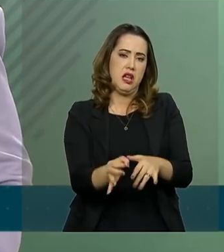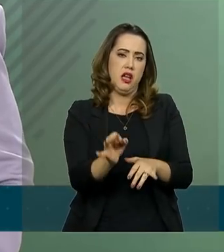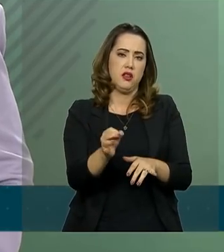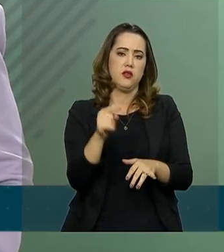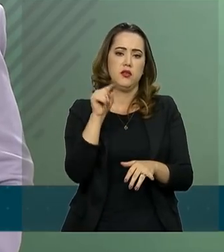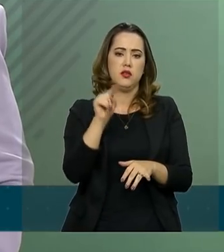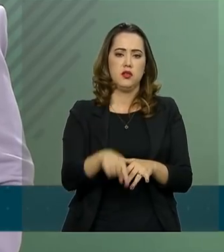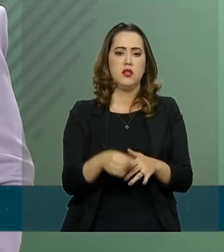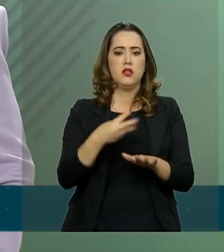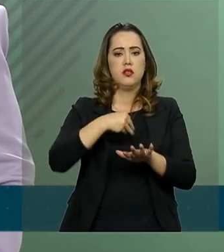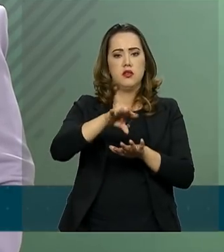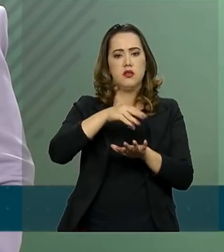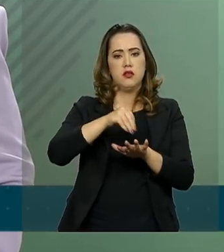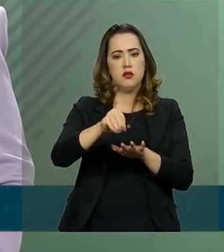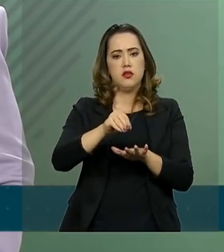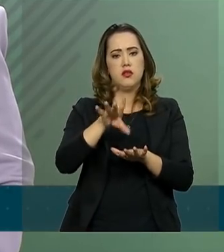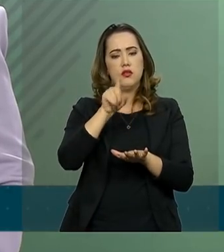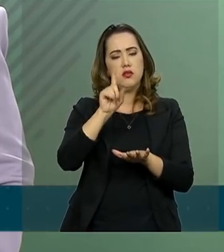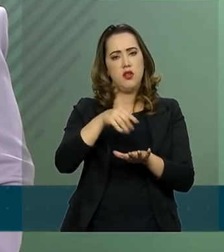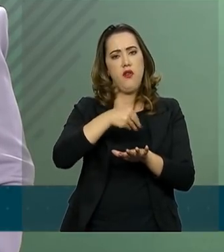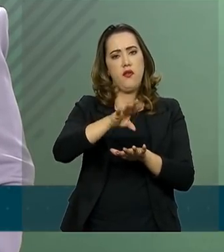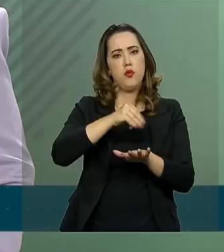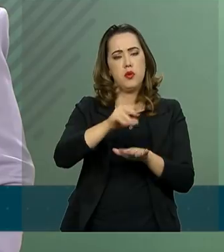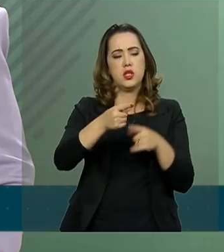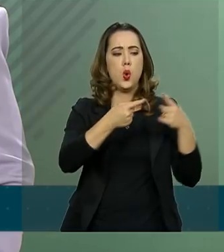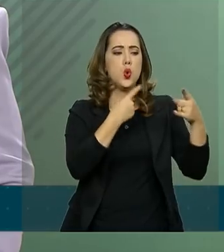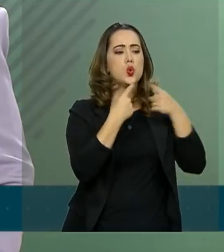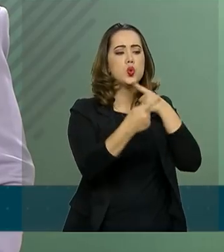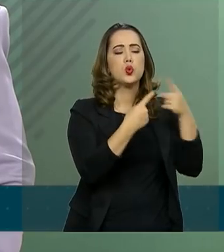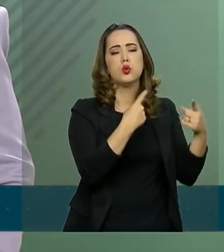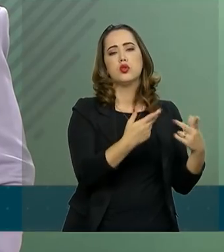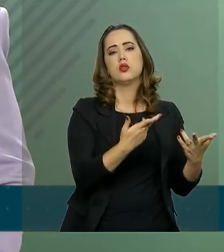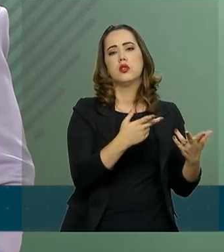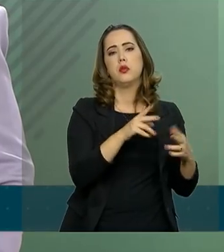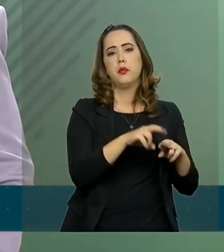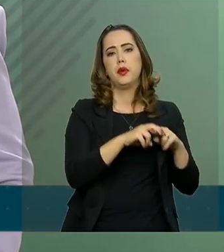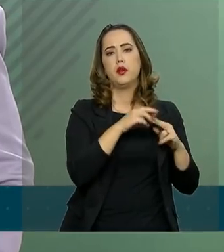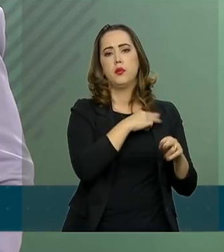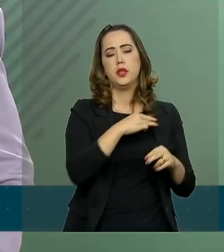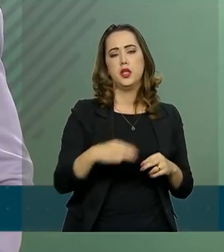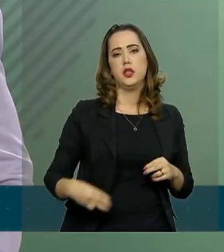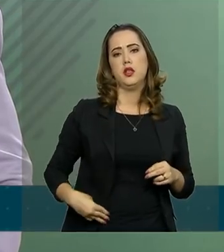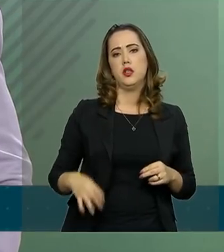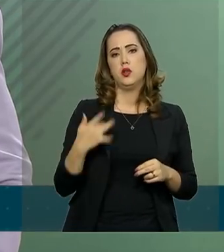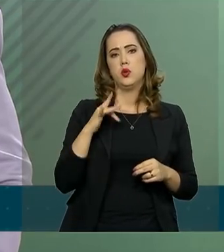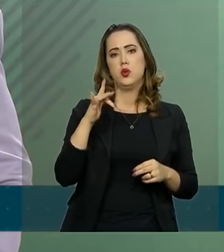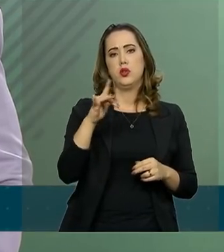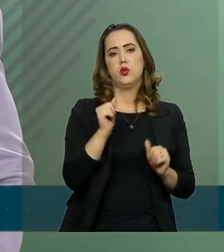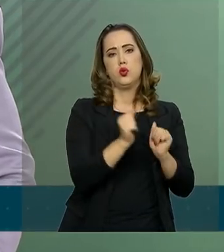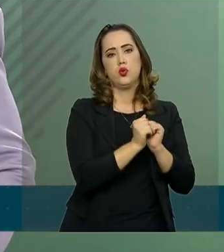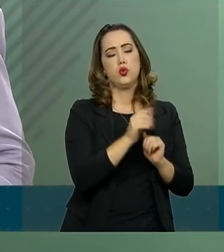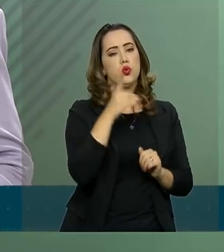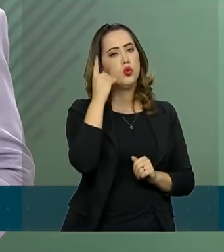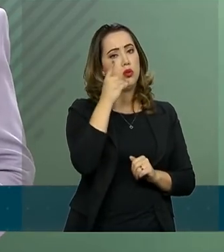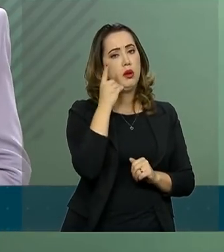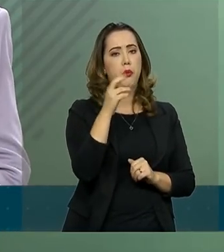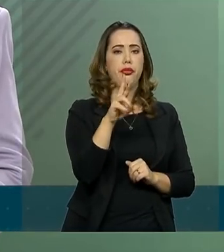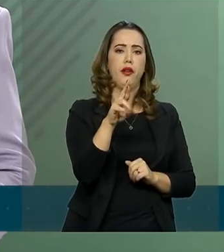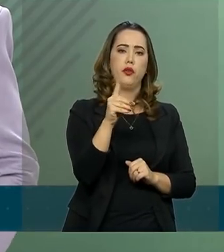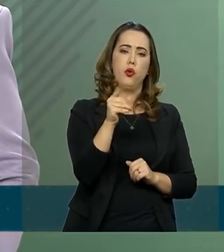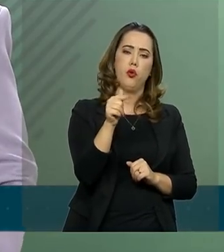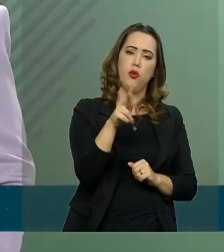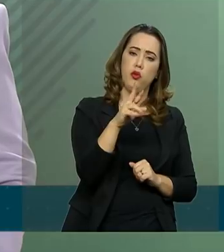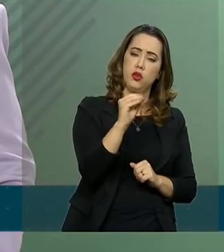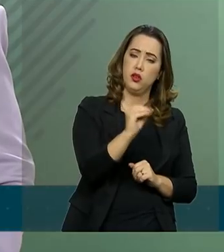esta informação vai ser discutida pelo ministro Onyx com o deputado Rodrigo Maia. Mas uma série, um